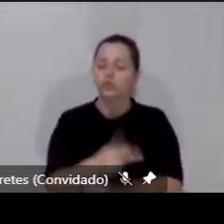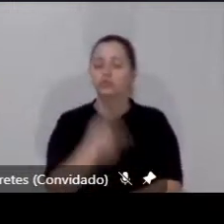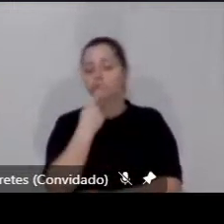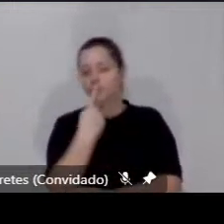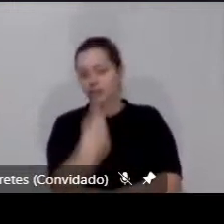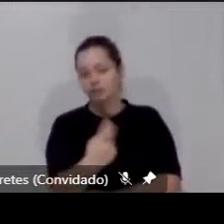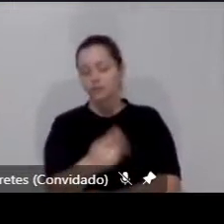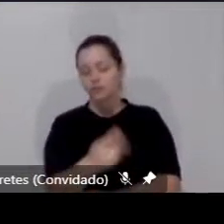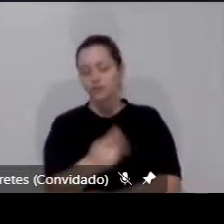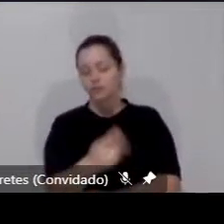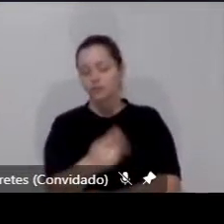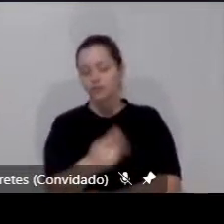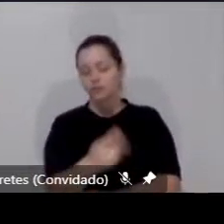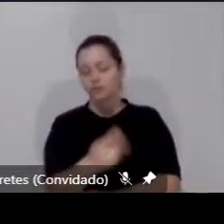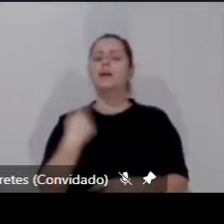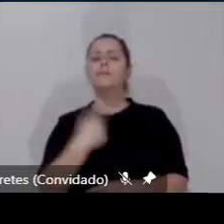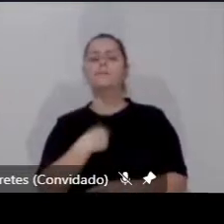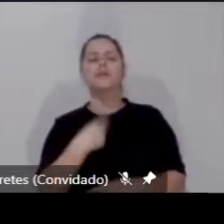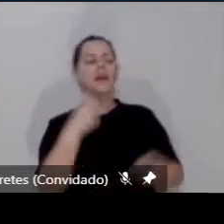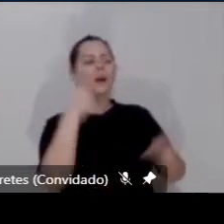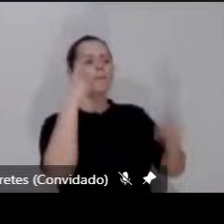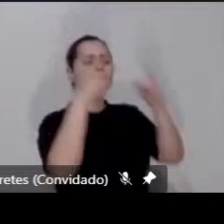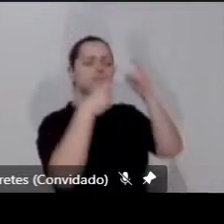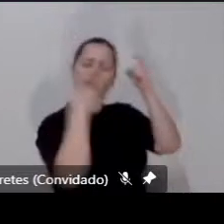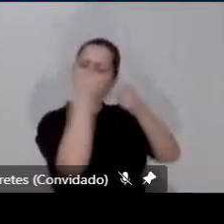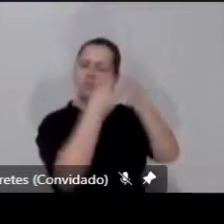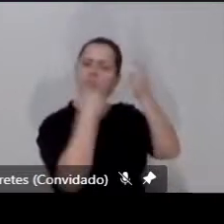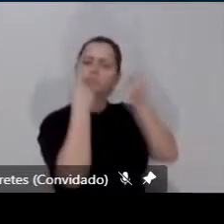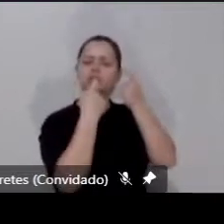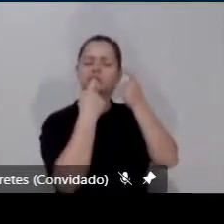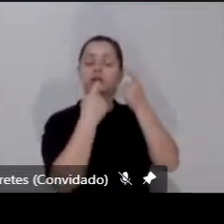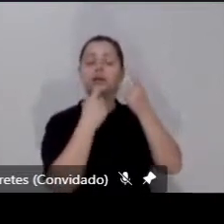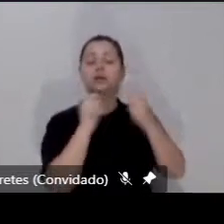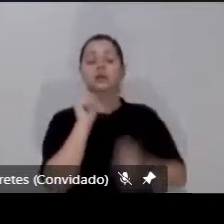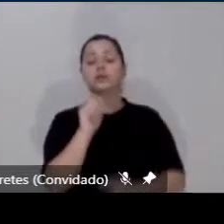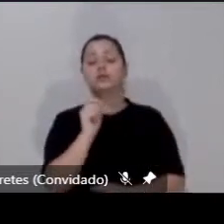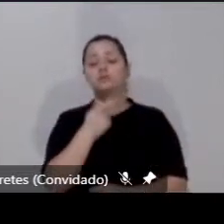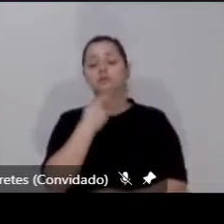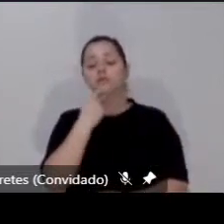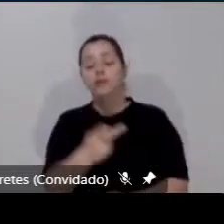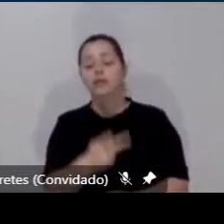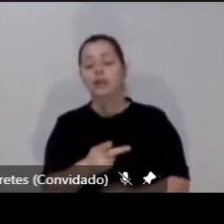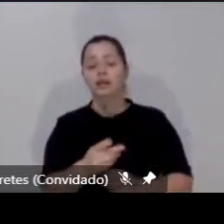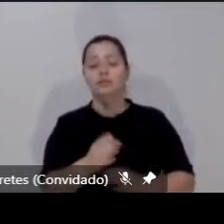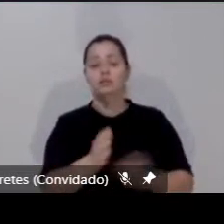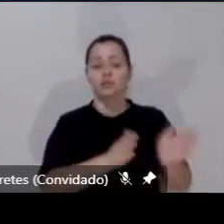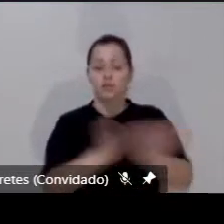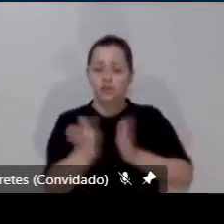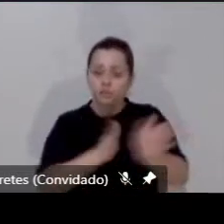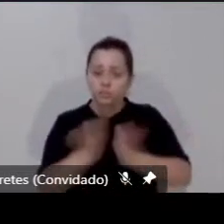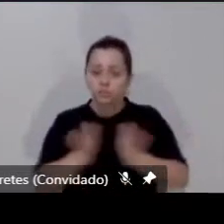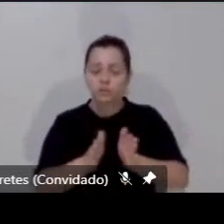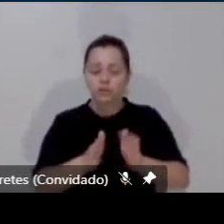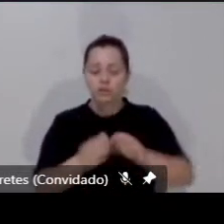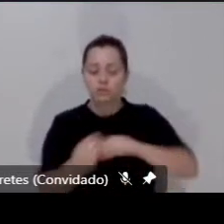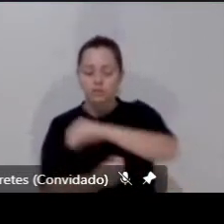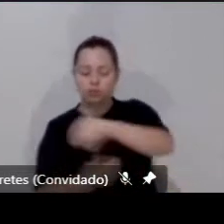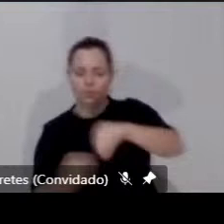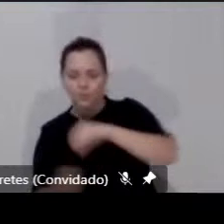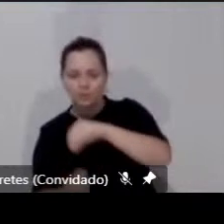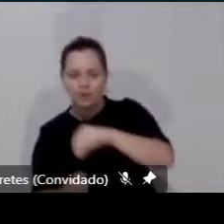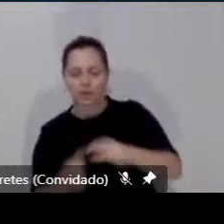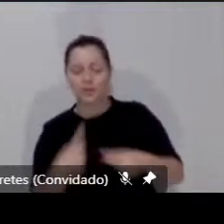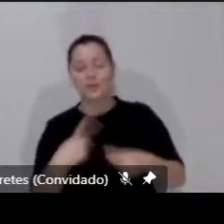E por que a minha preocupação de conceituar mobilidade e acessibilidade? Porque, via de regra,